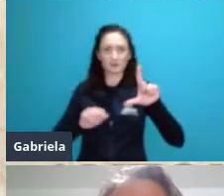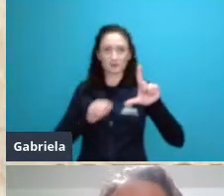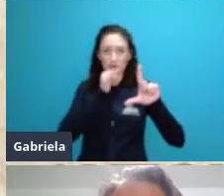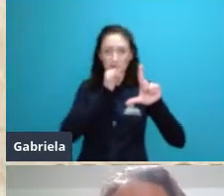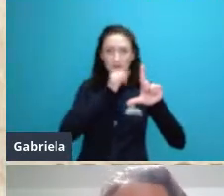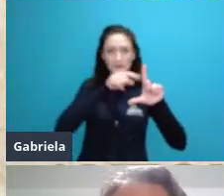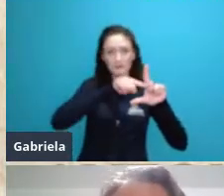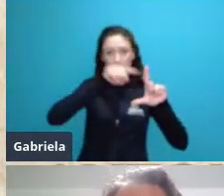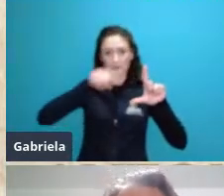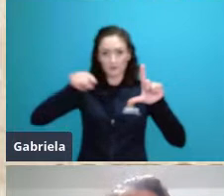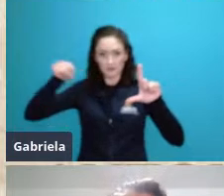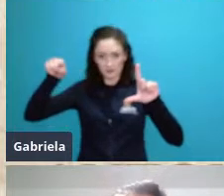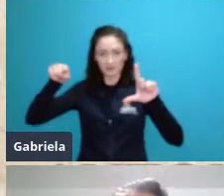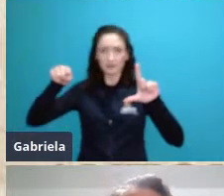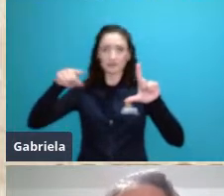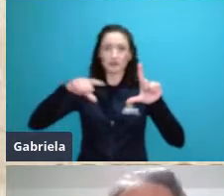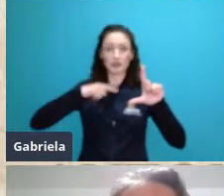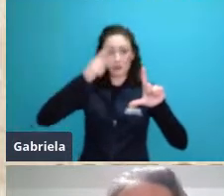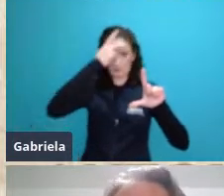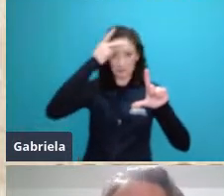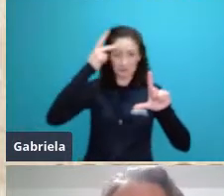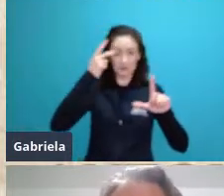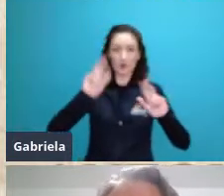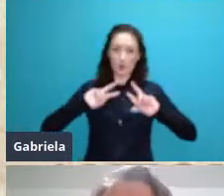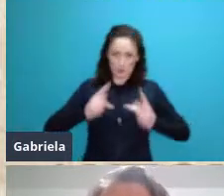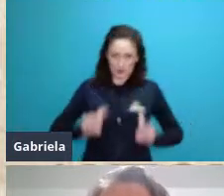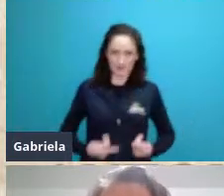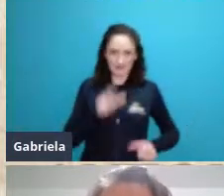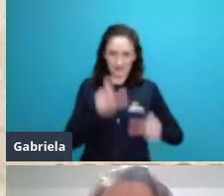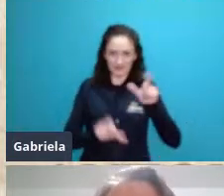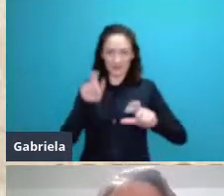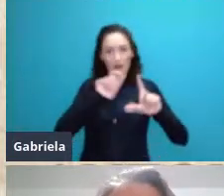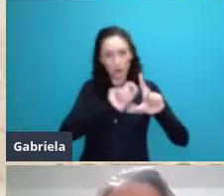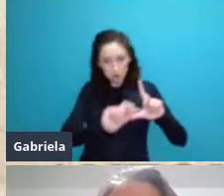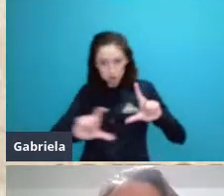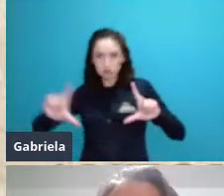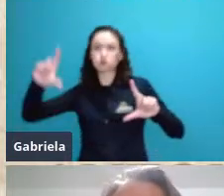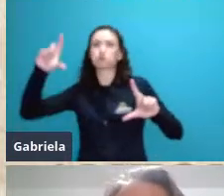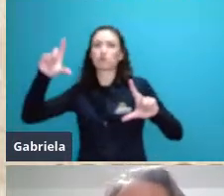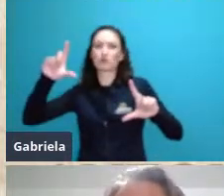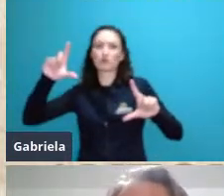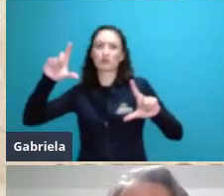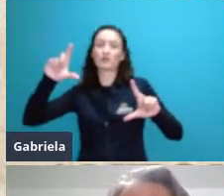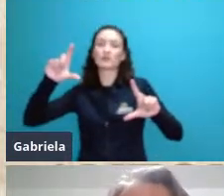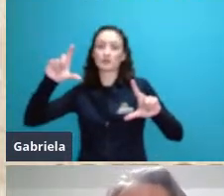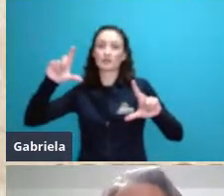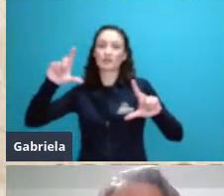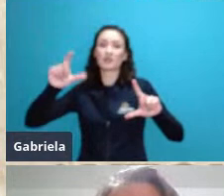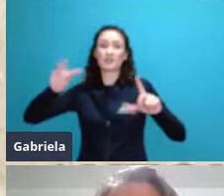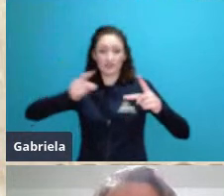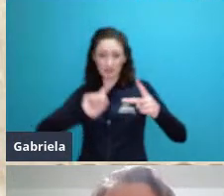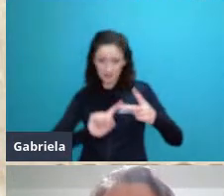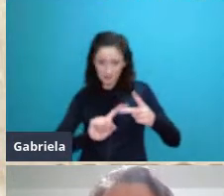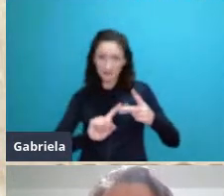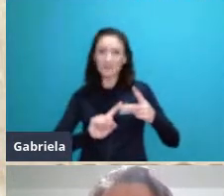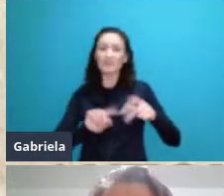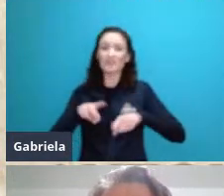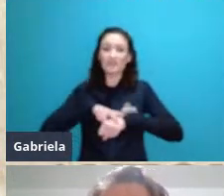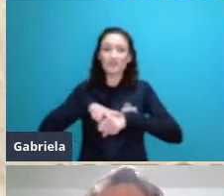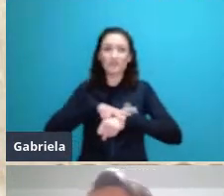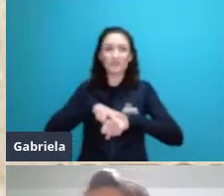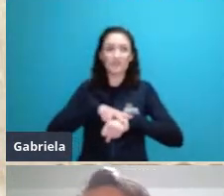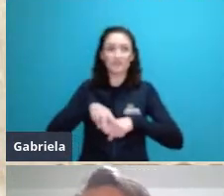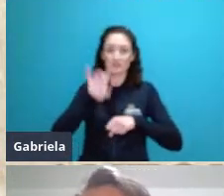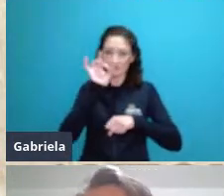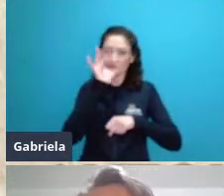XX e a linha verde é o número de extinções registradas também ao longo do mesmo século e notem que há um